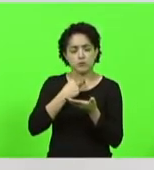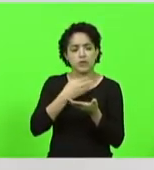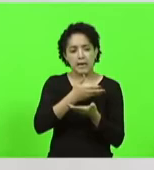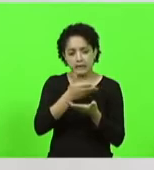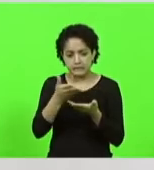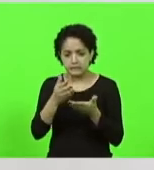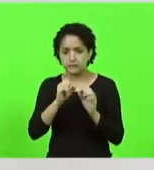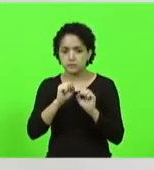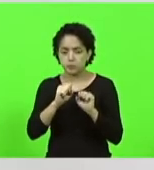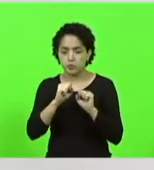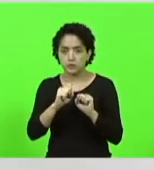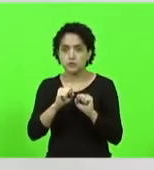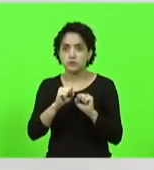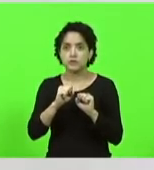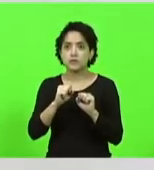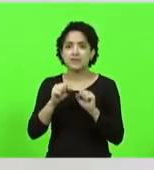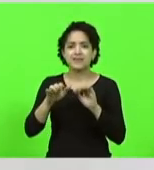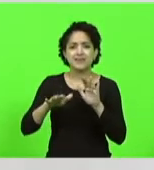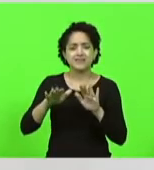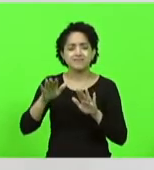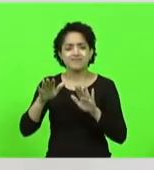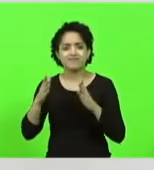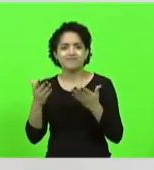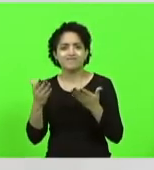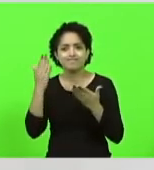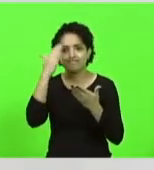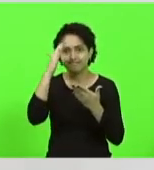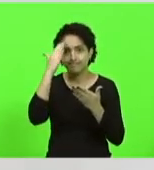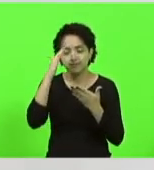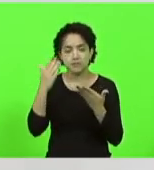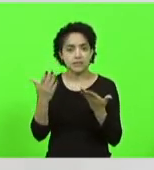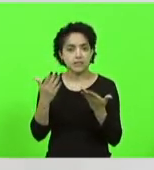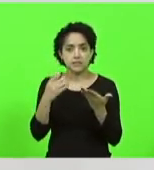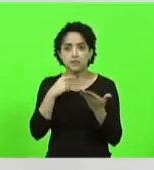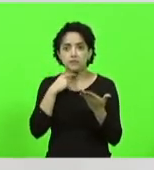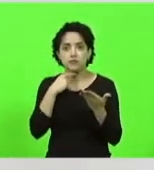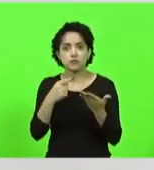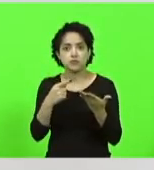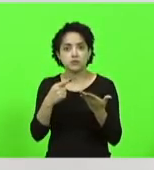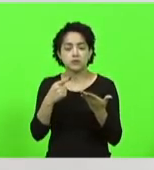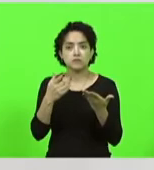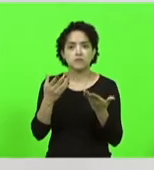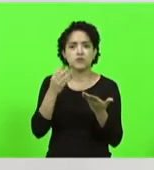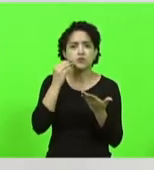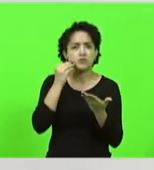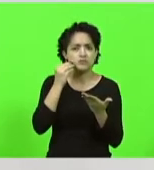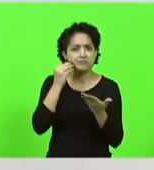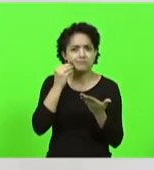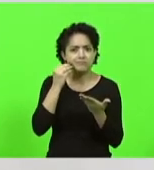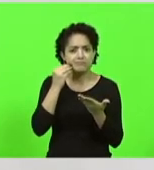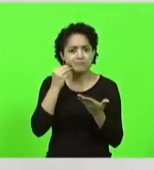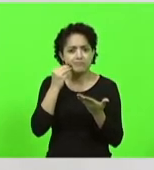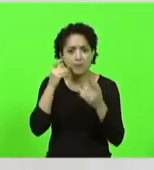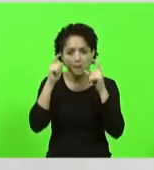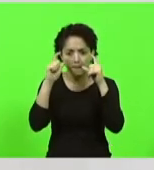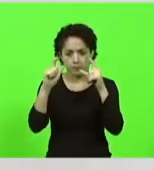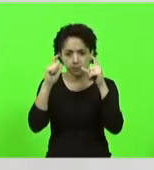e é uma coisa assim que não dá para entender eu estou tentando entender da onde vem tanta voracidade